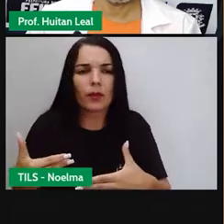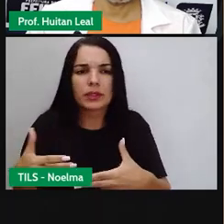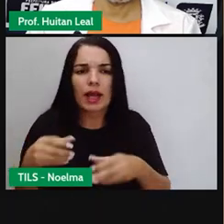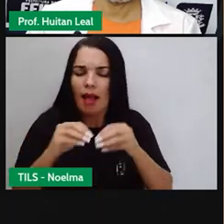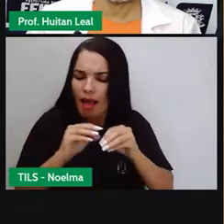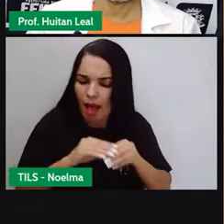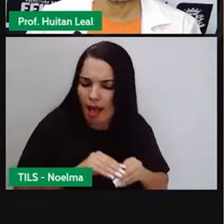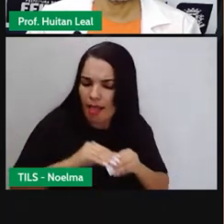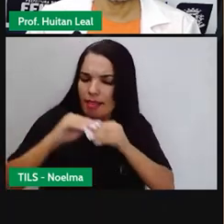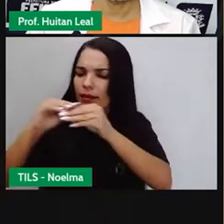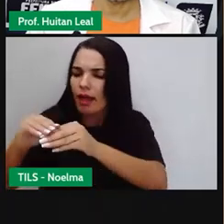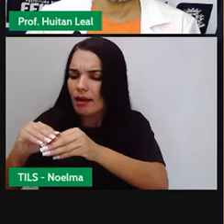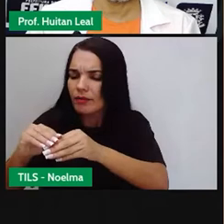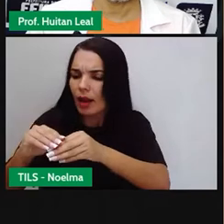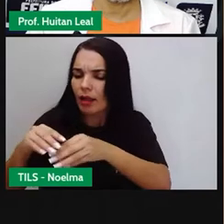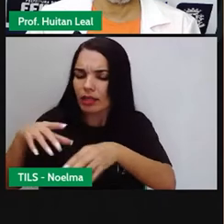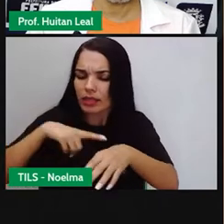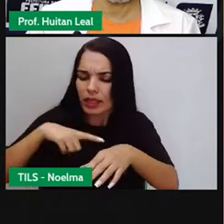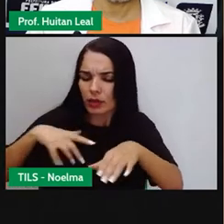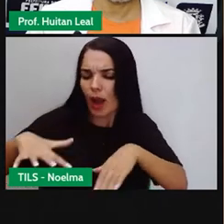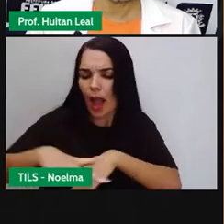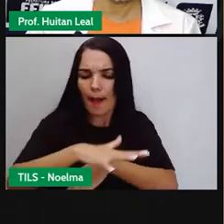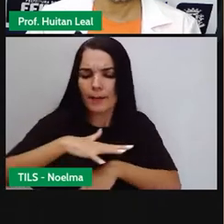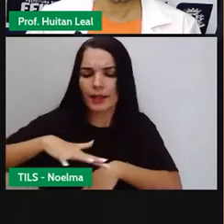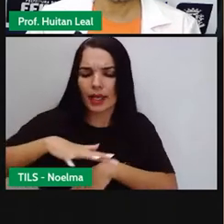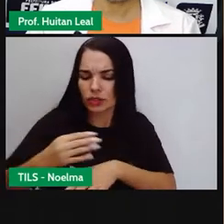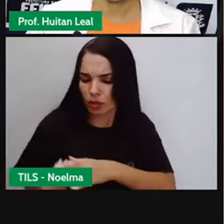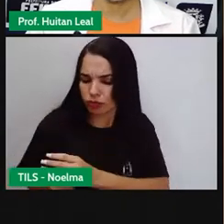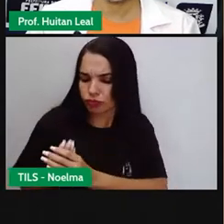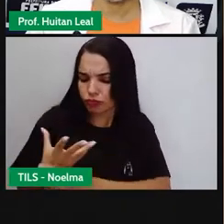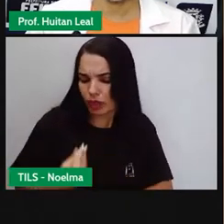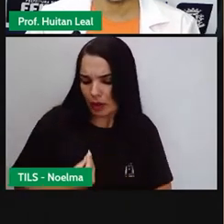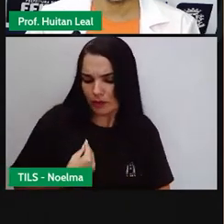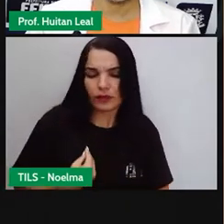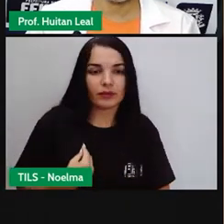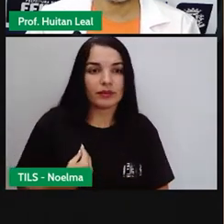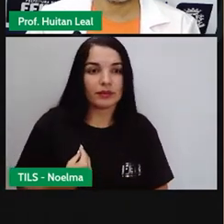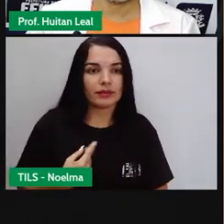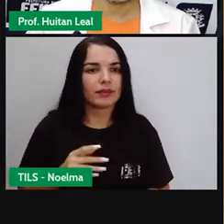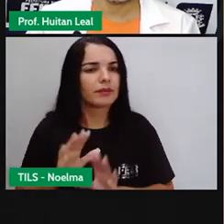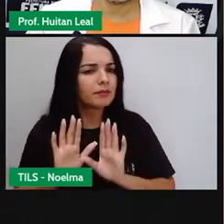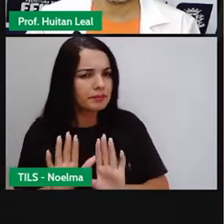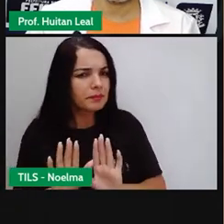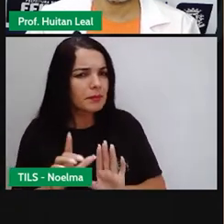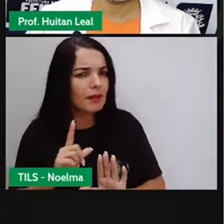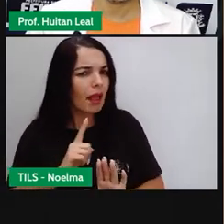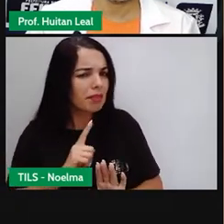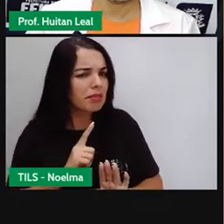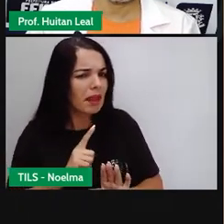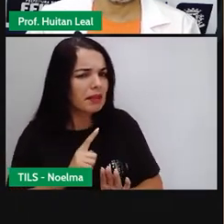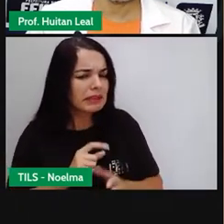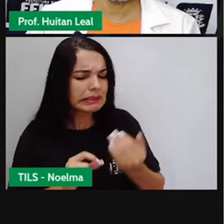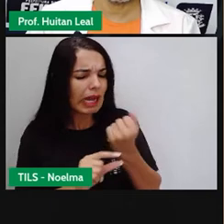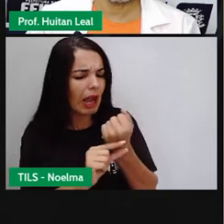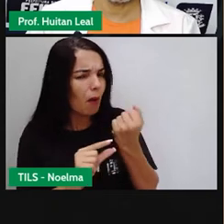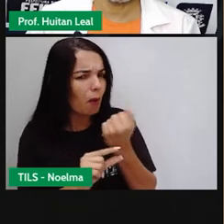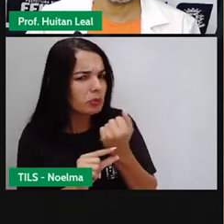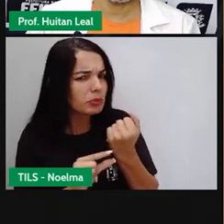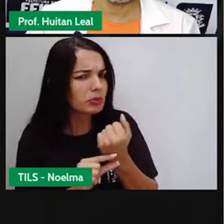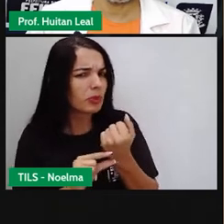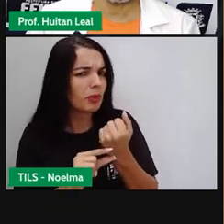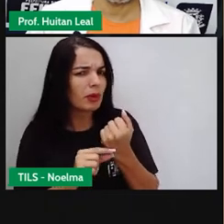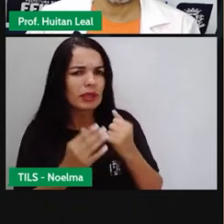ambiente de sua origem. Então, mas será que existem escritores indígenas? Será que existe literatura